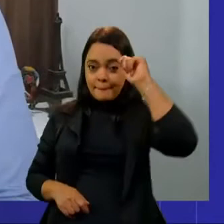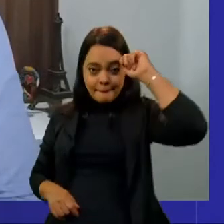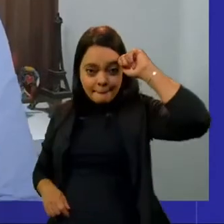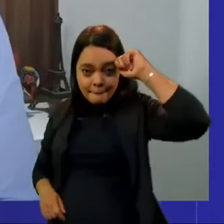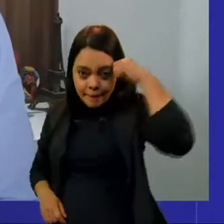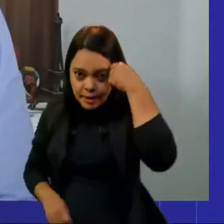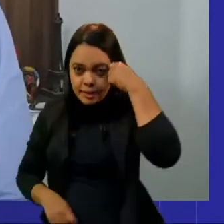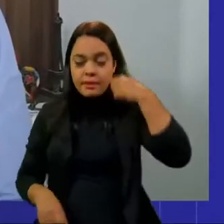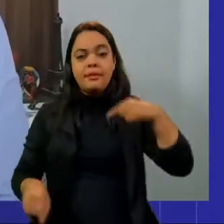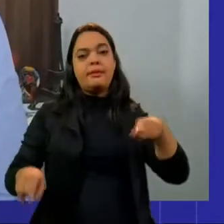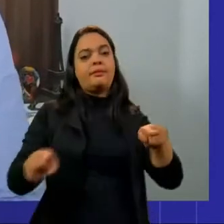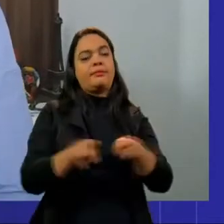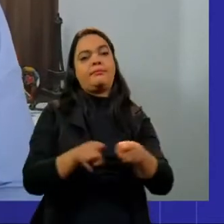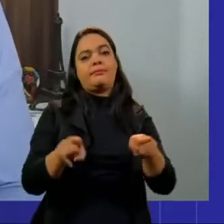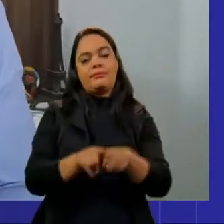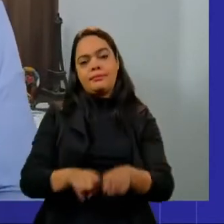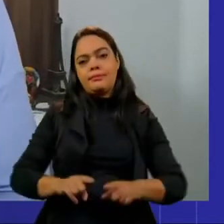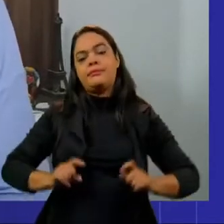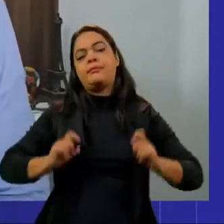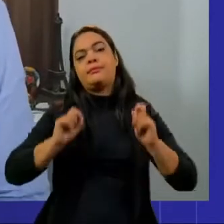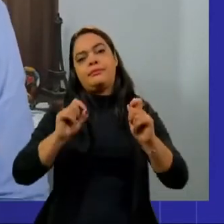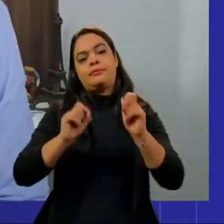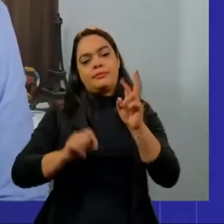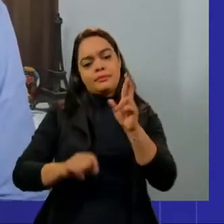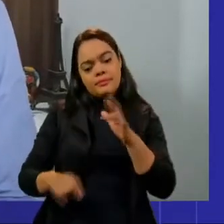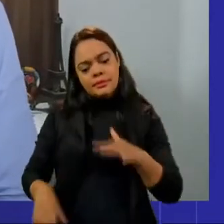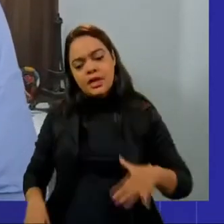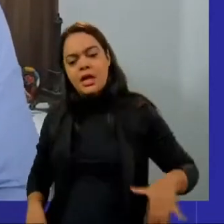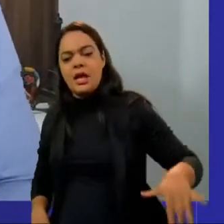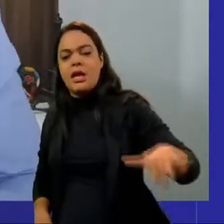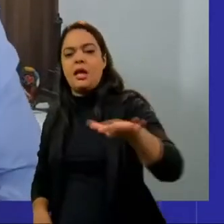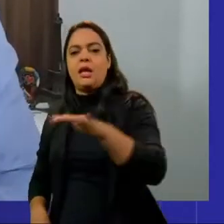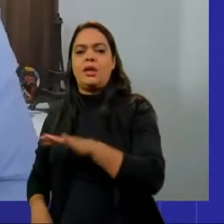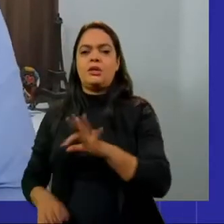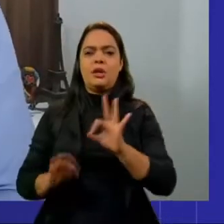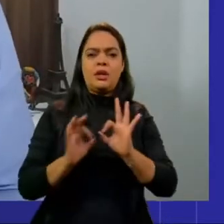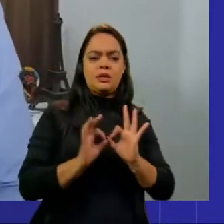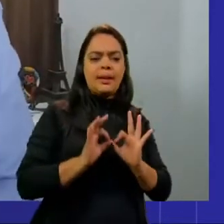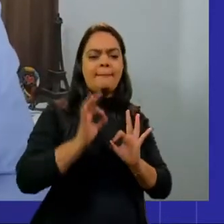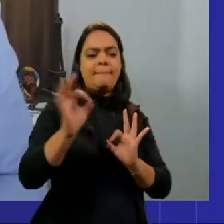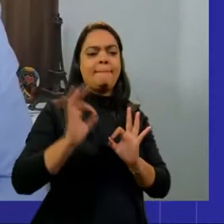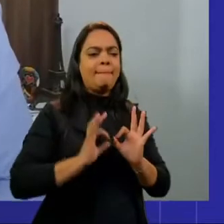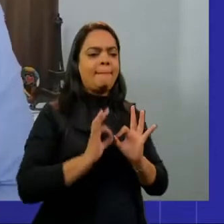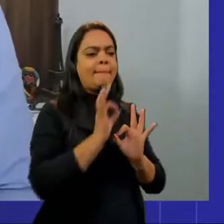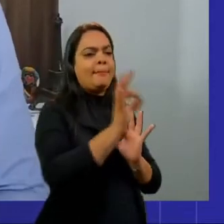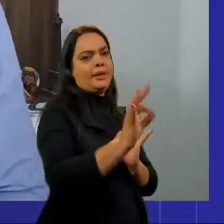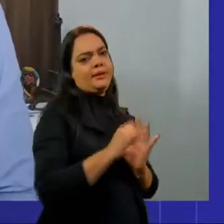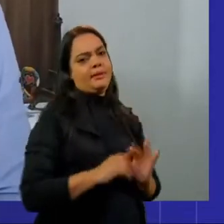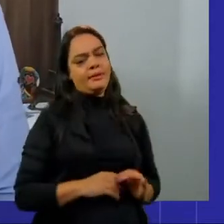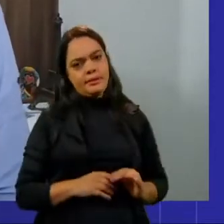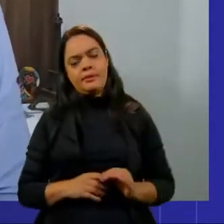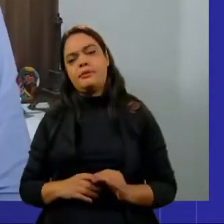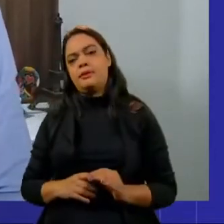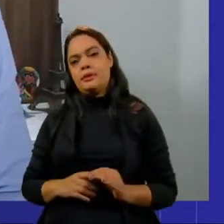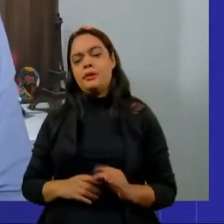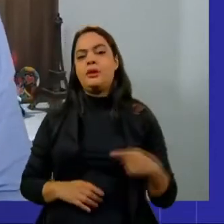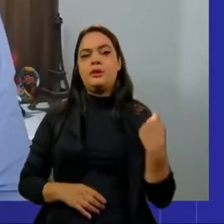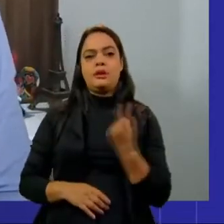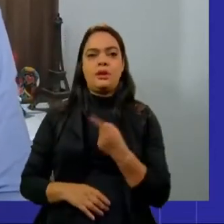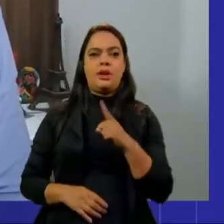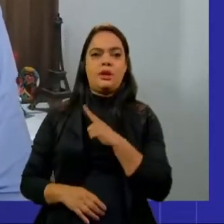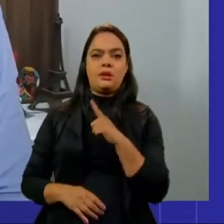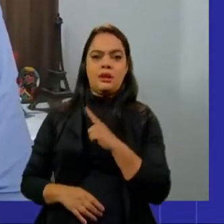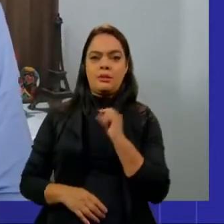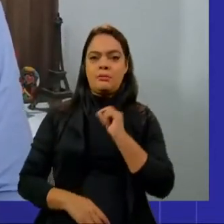e também da, de regiões periféricas, de regiões, então, nós temos dessa forma marcadores de